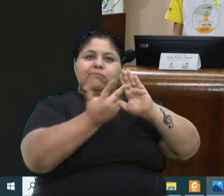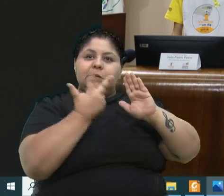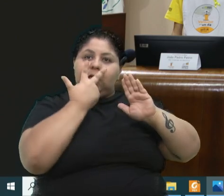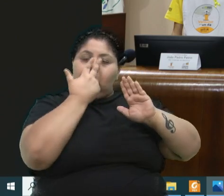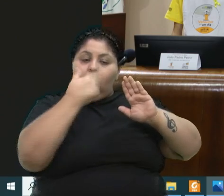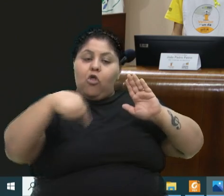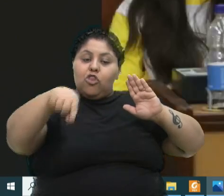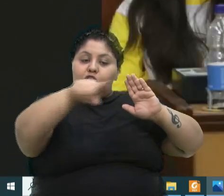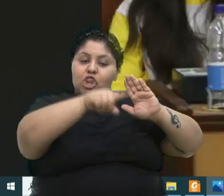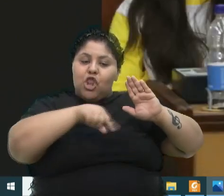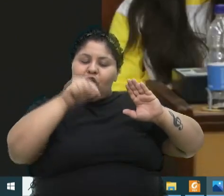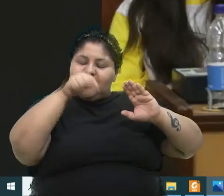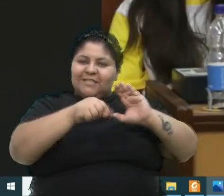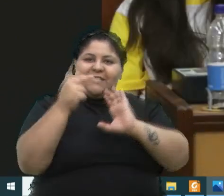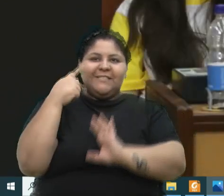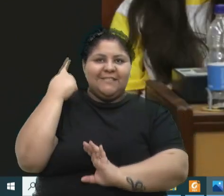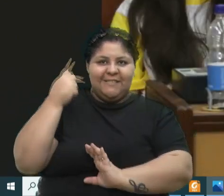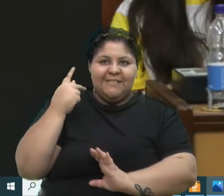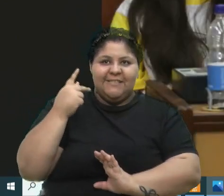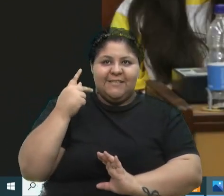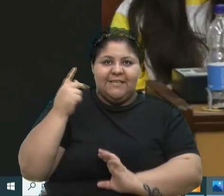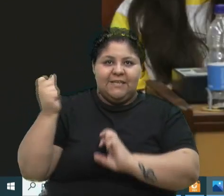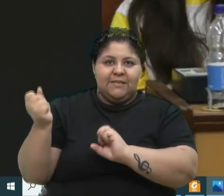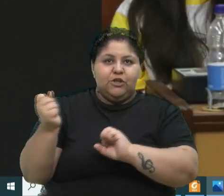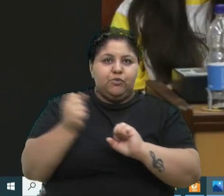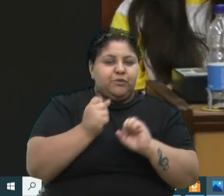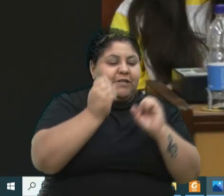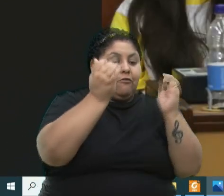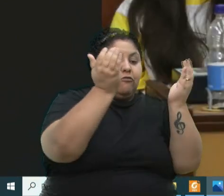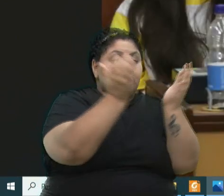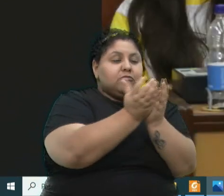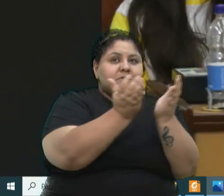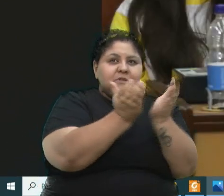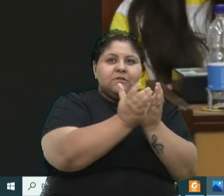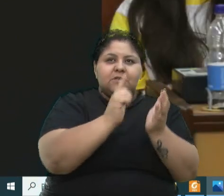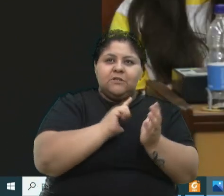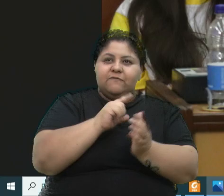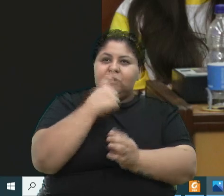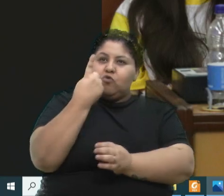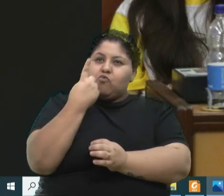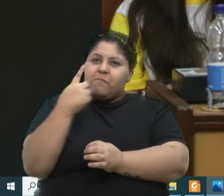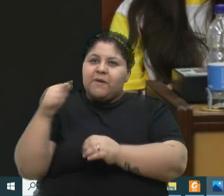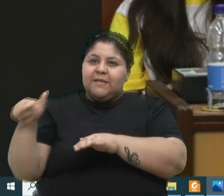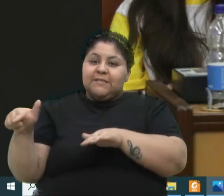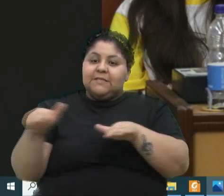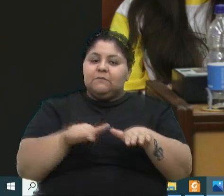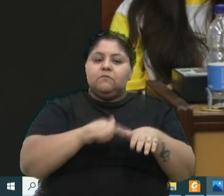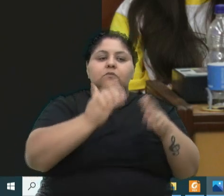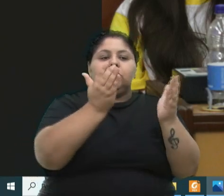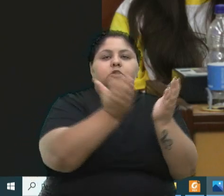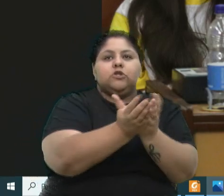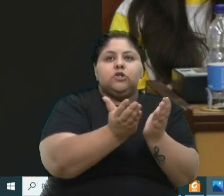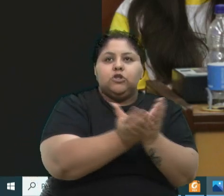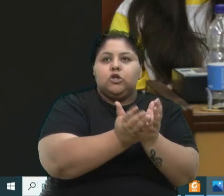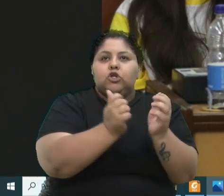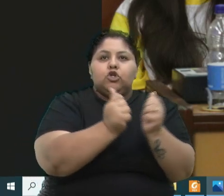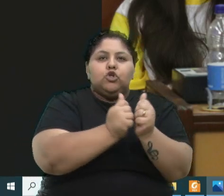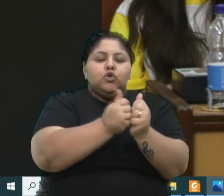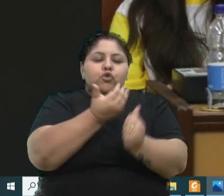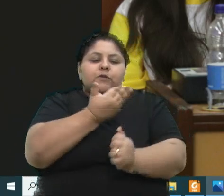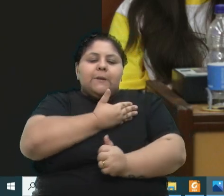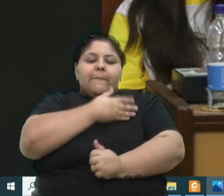a nossa pauta. Ou seja, eles puderam estudar, eles tiveram uma semana para estudar nas suas salas, com seus colegas, com seus